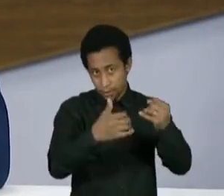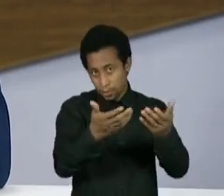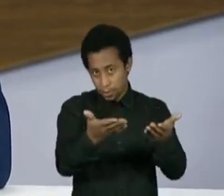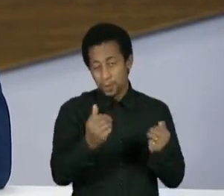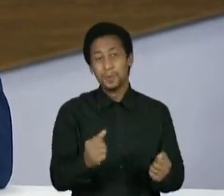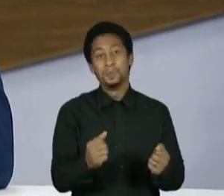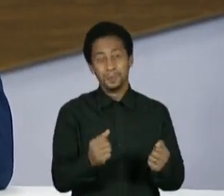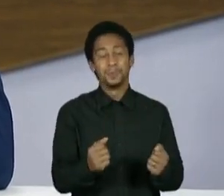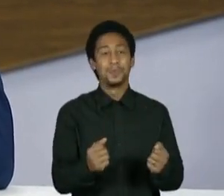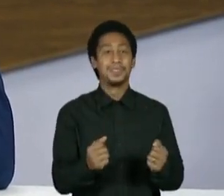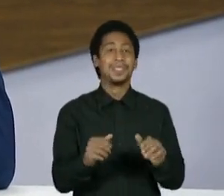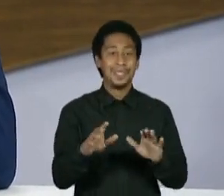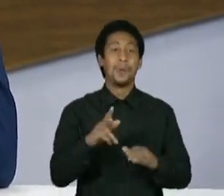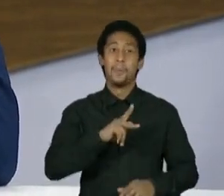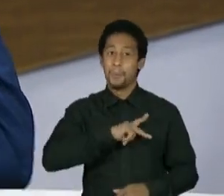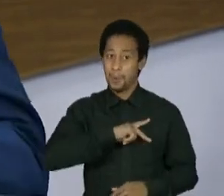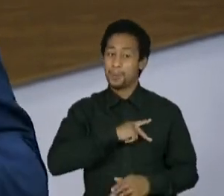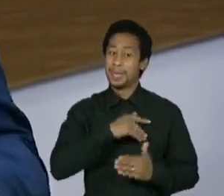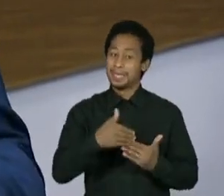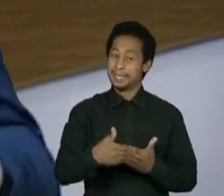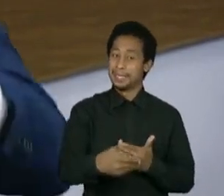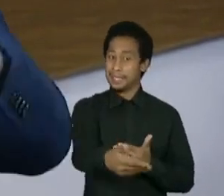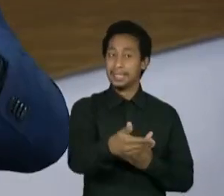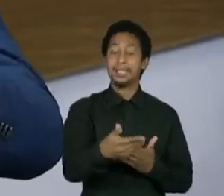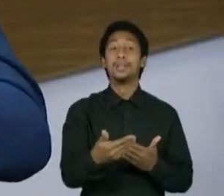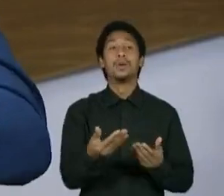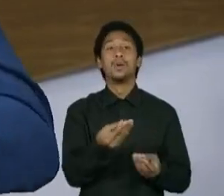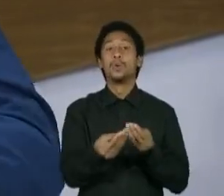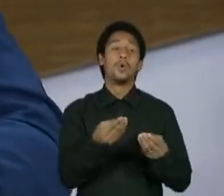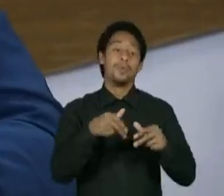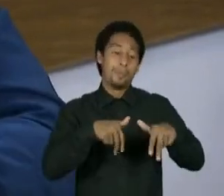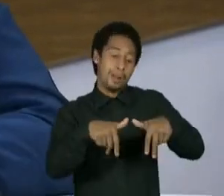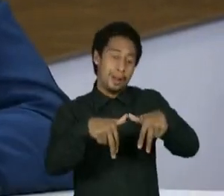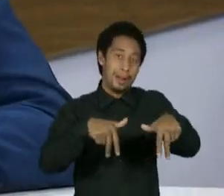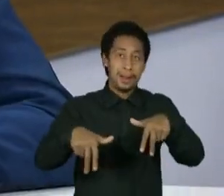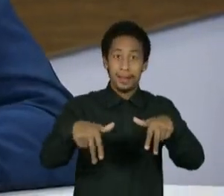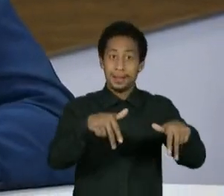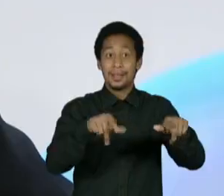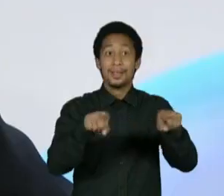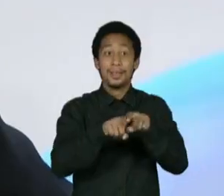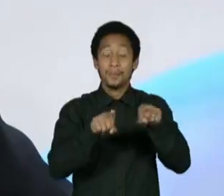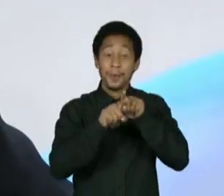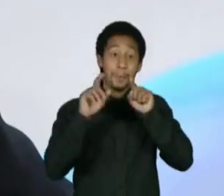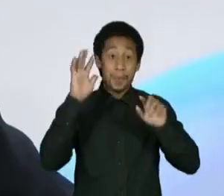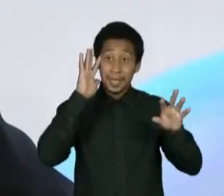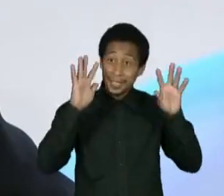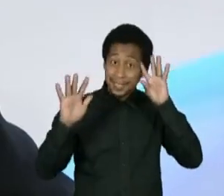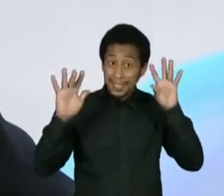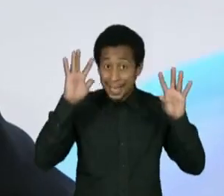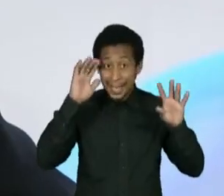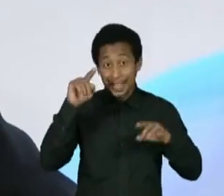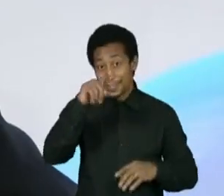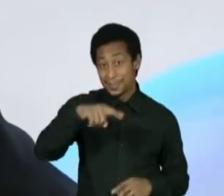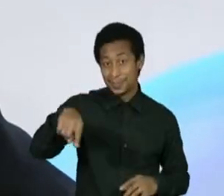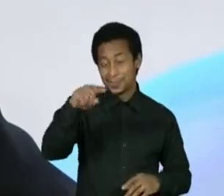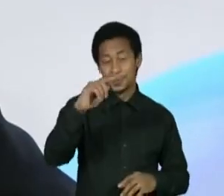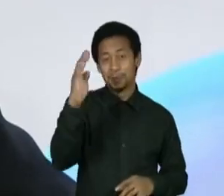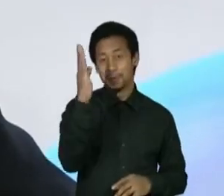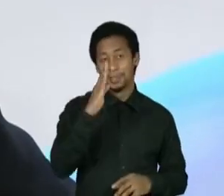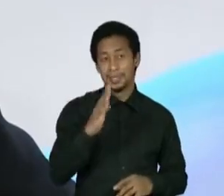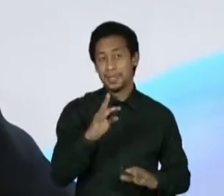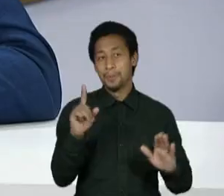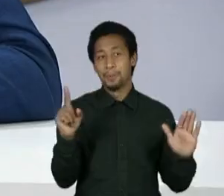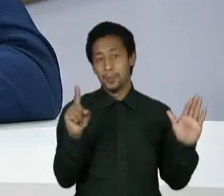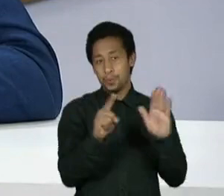elucidar a maneira que o Palmeiras vai jogar, vai um pouco do imaginário do brasileiro também com o jogo de bola, eu queria te fazer a seguinte pergunta.